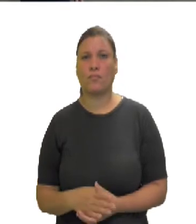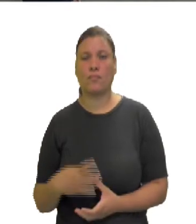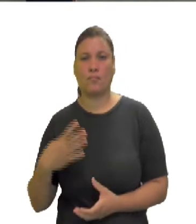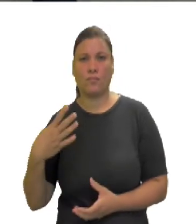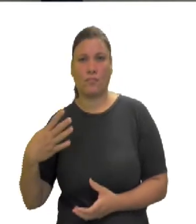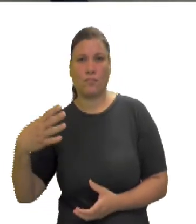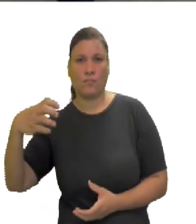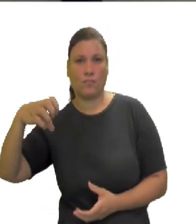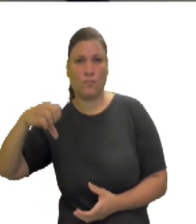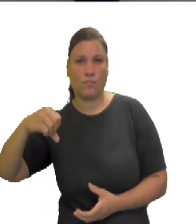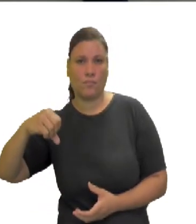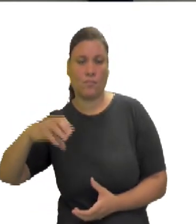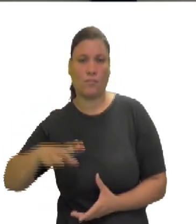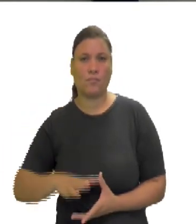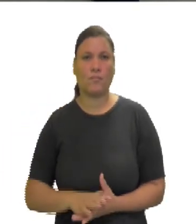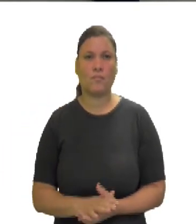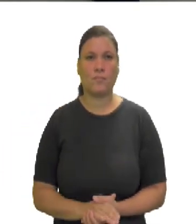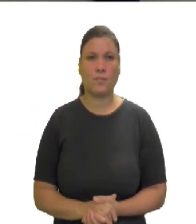49.